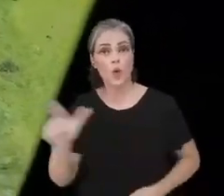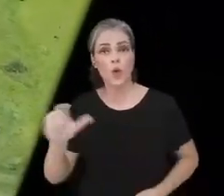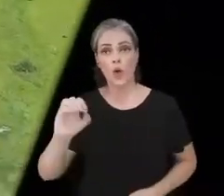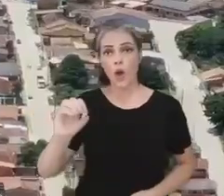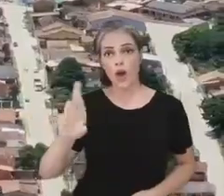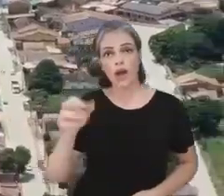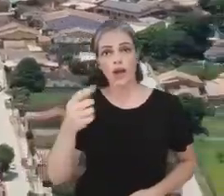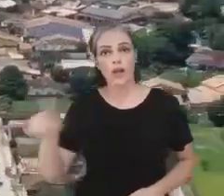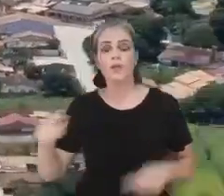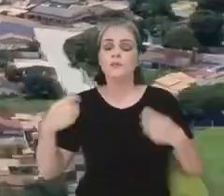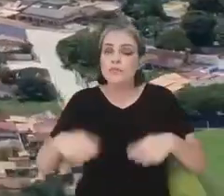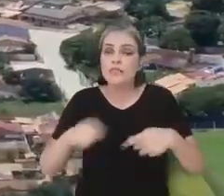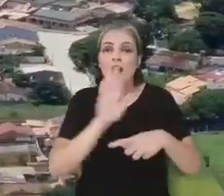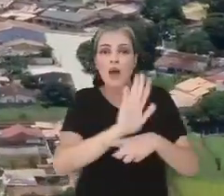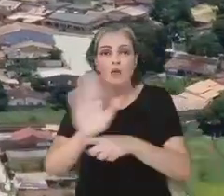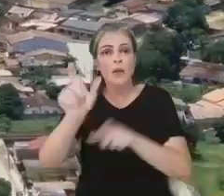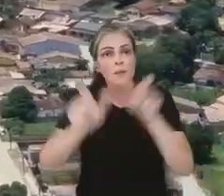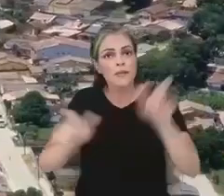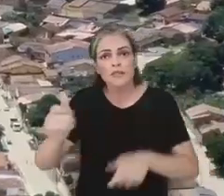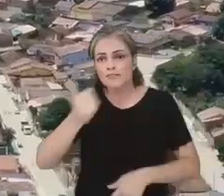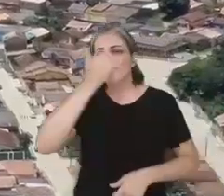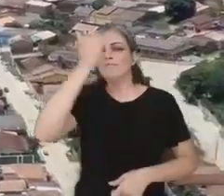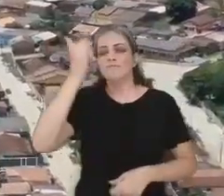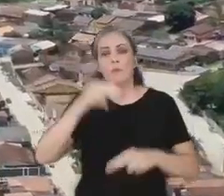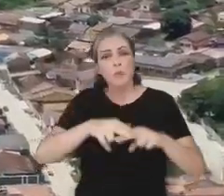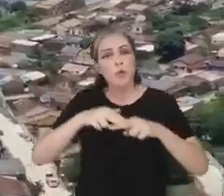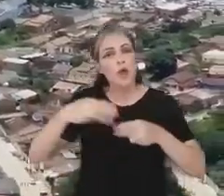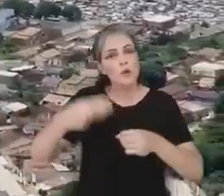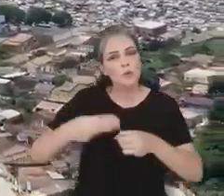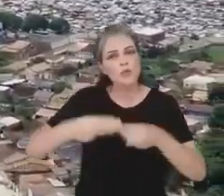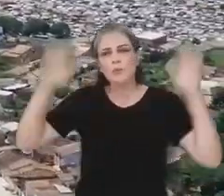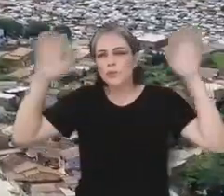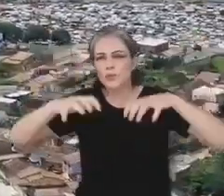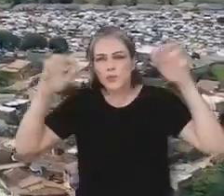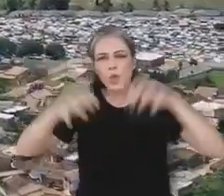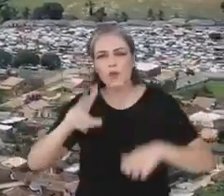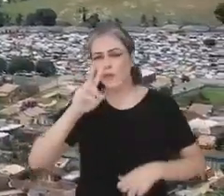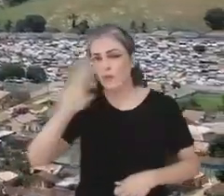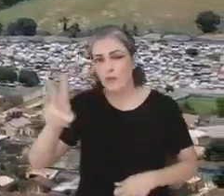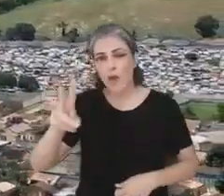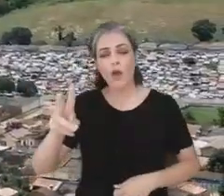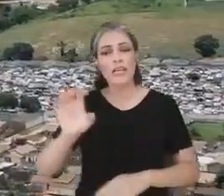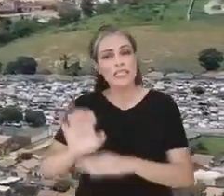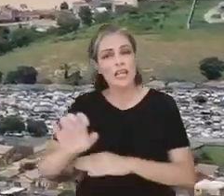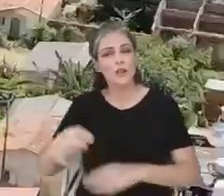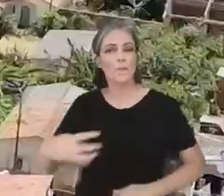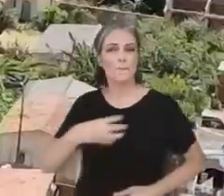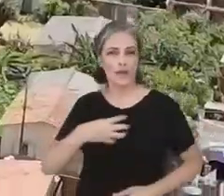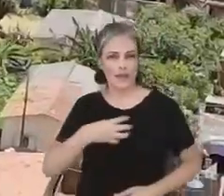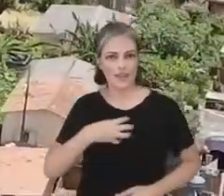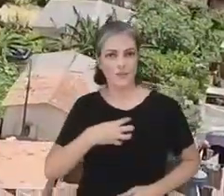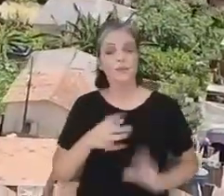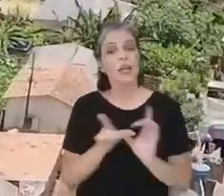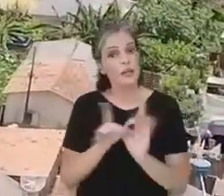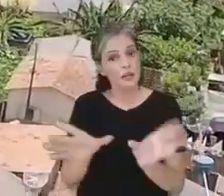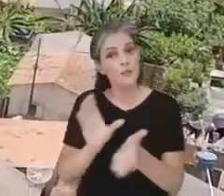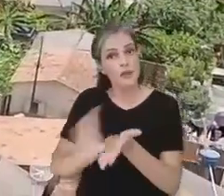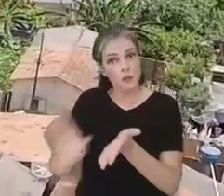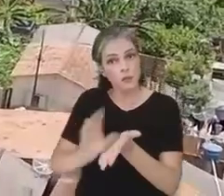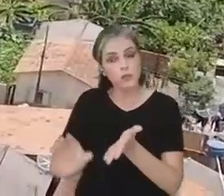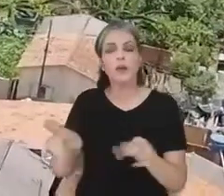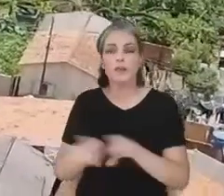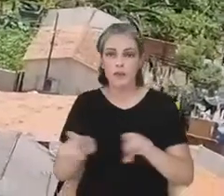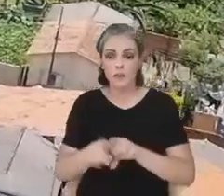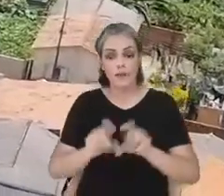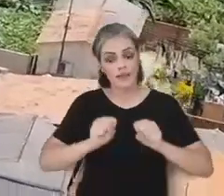outros órgãos para socorrer as vítimas dos municípios atingidos pelas fortes chuvas no sul da Bahia. Além da liberação de recursos,